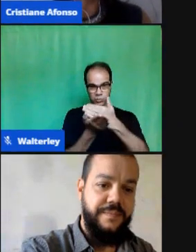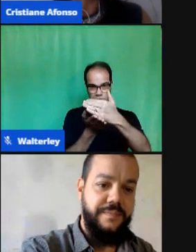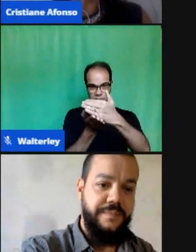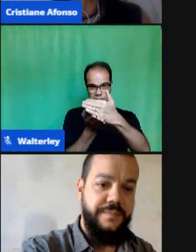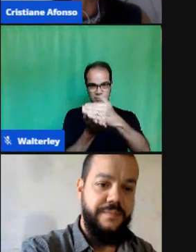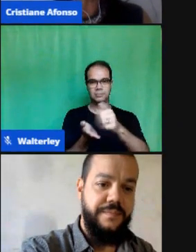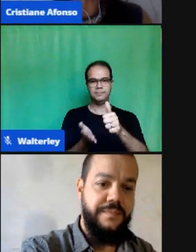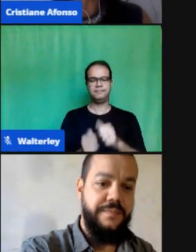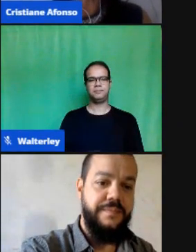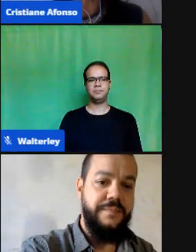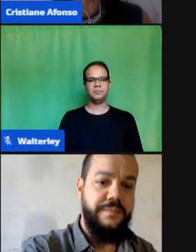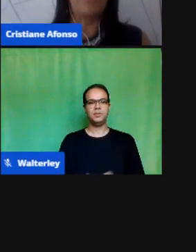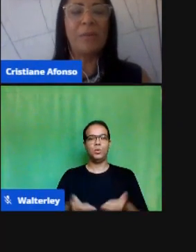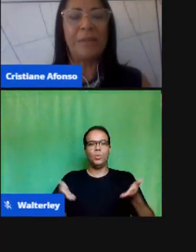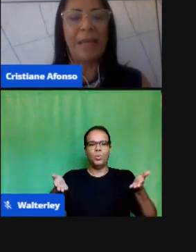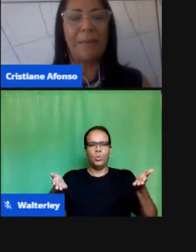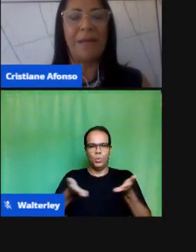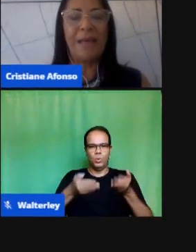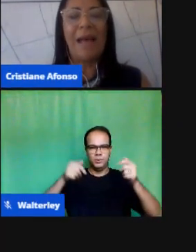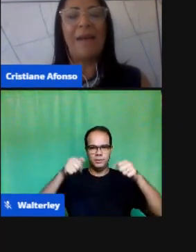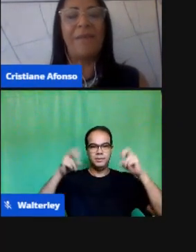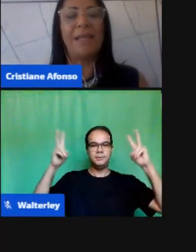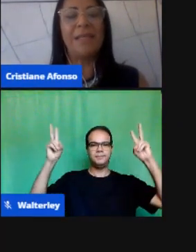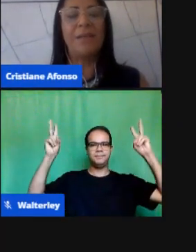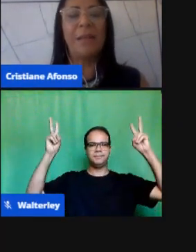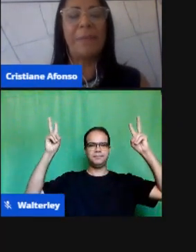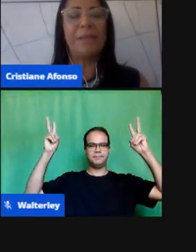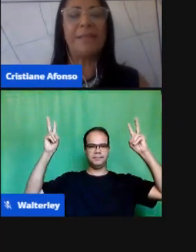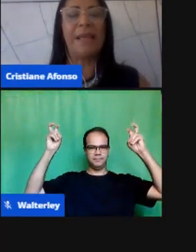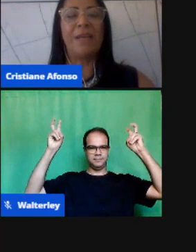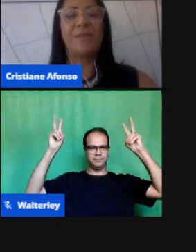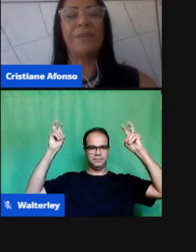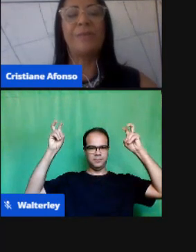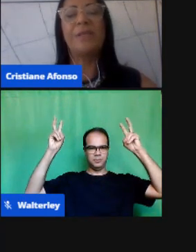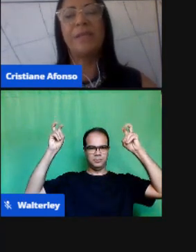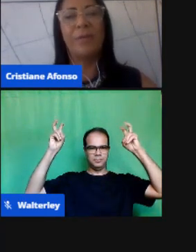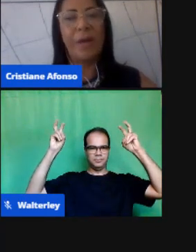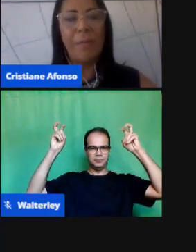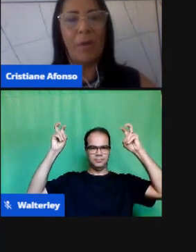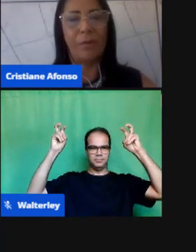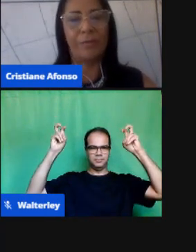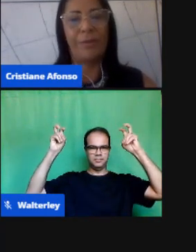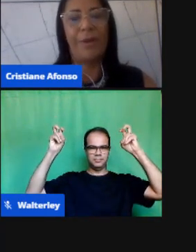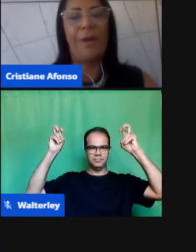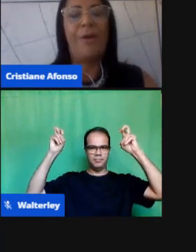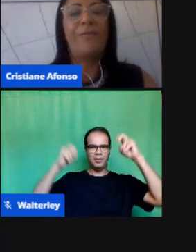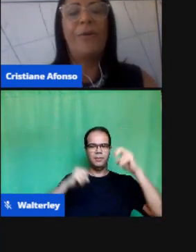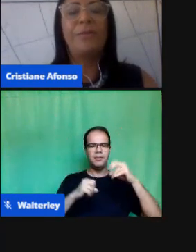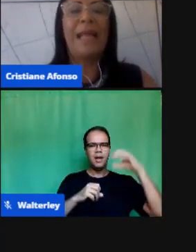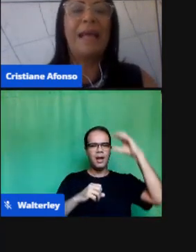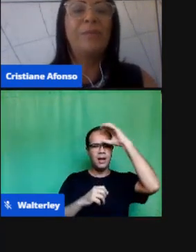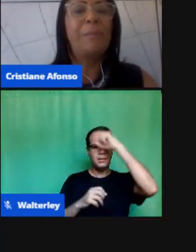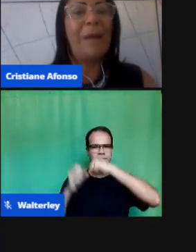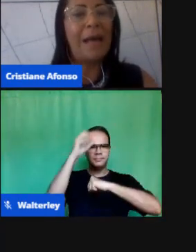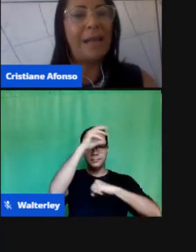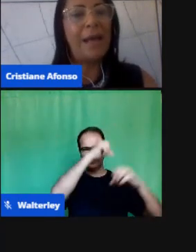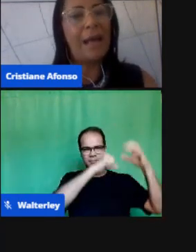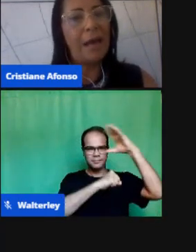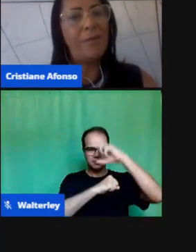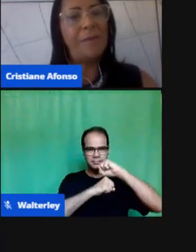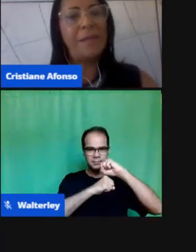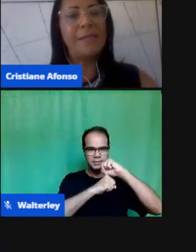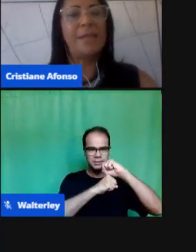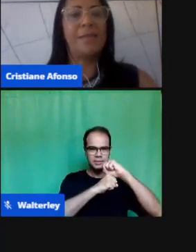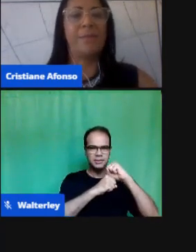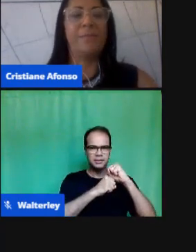A nossa formação tem como tema Avaliação da aprendizagem no ensino remoto Voltado para